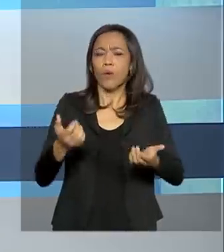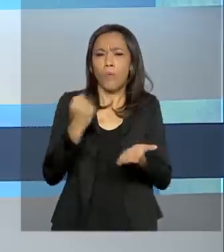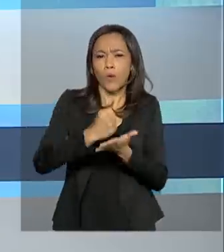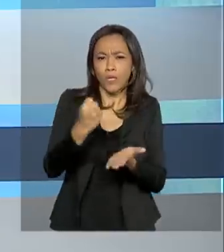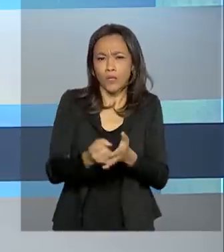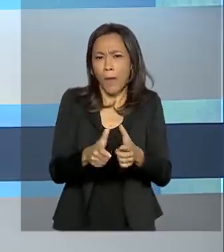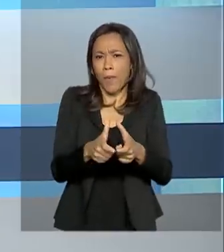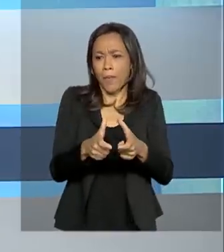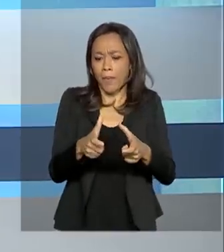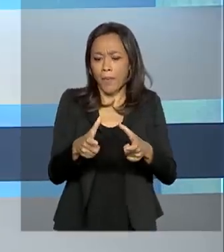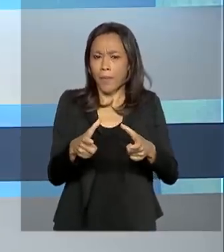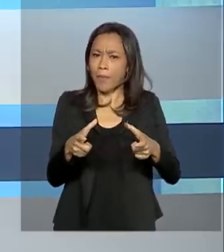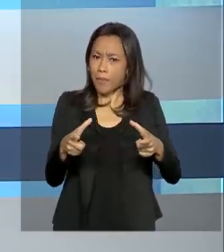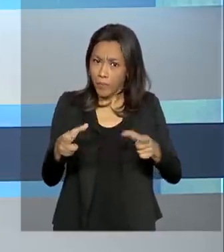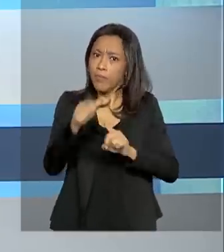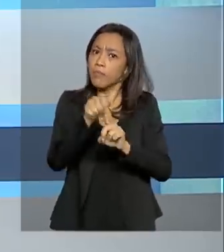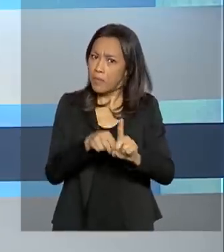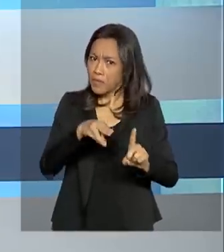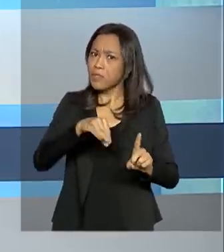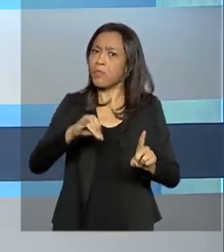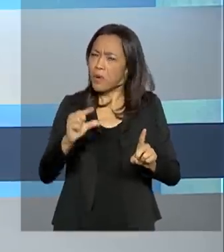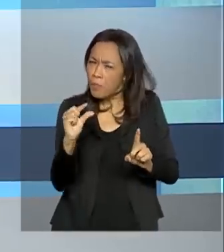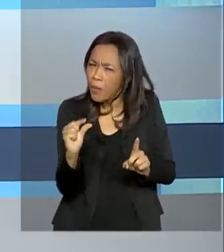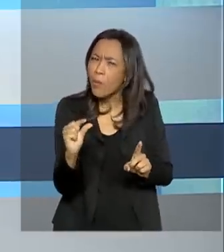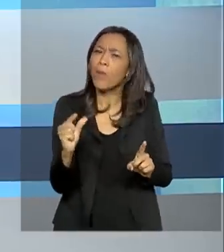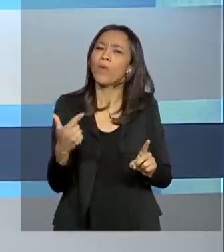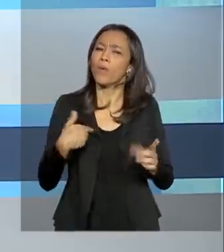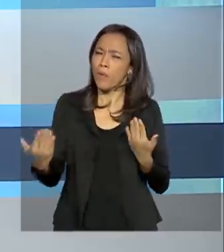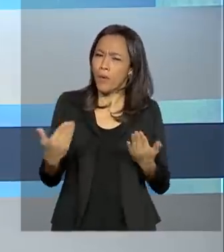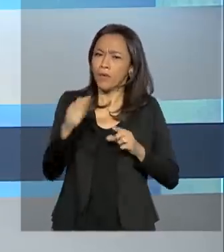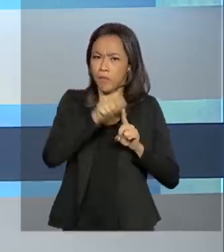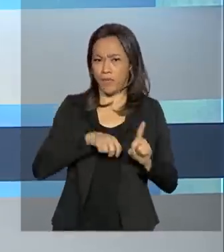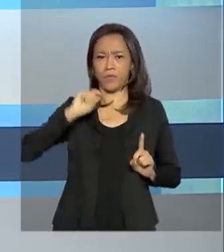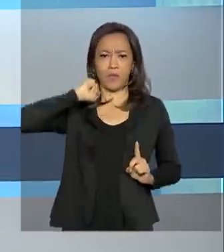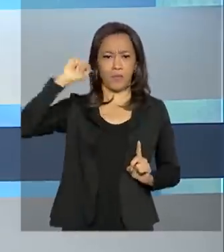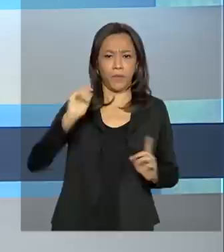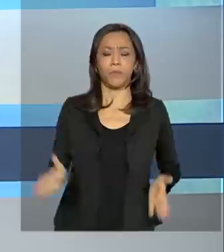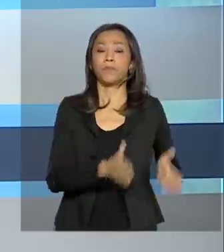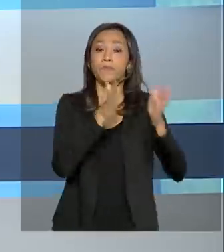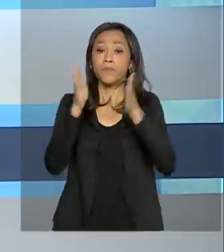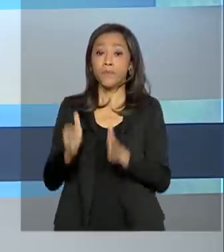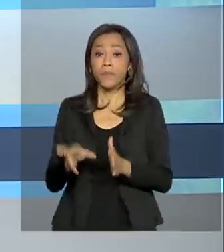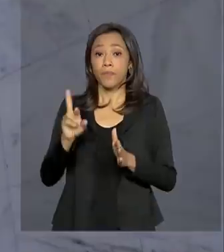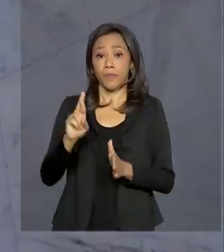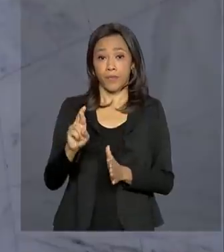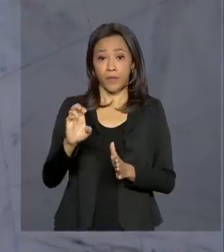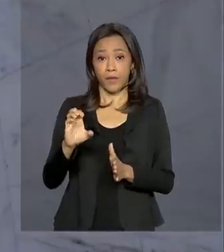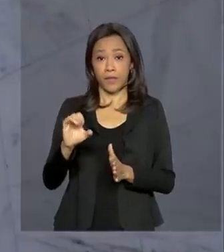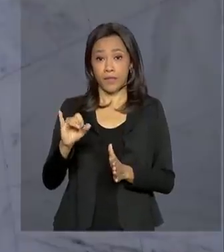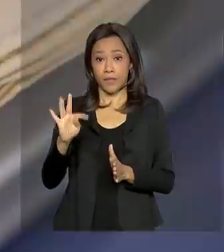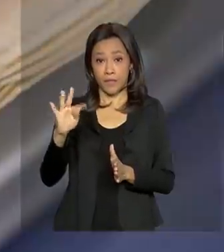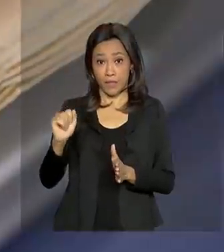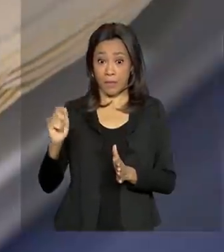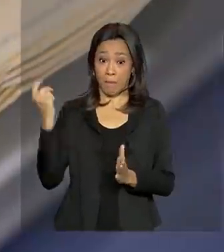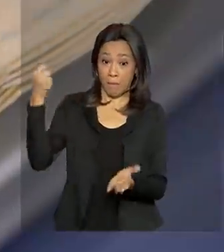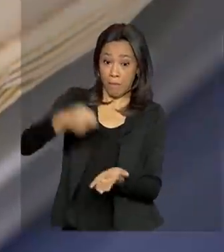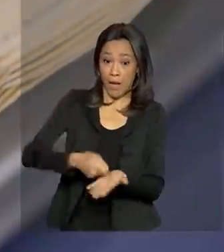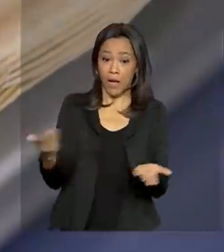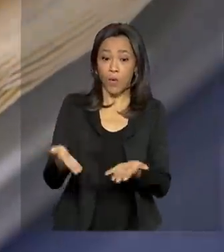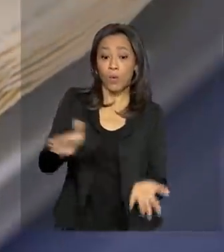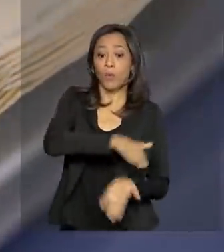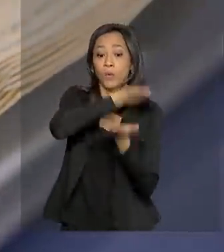no número de contratações em maio na comparação com abril. E mais, receita paga hoje segundo lote de